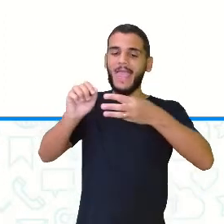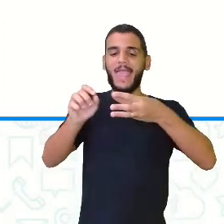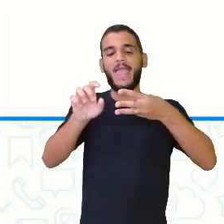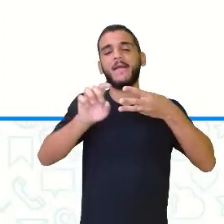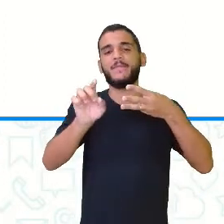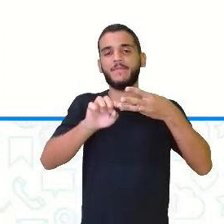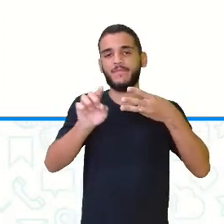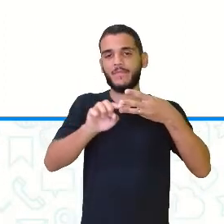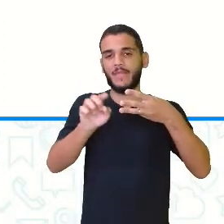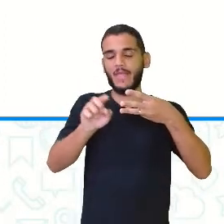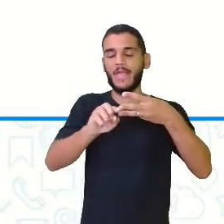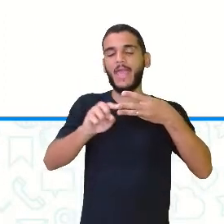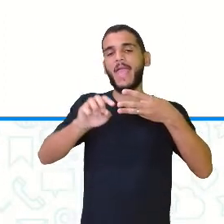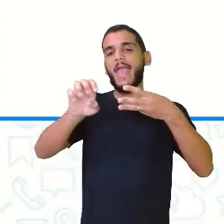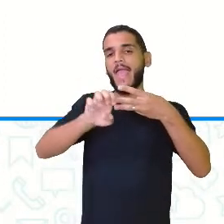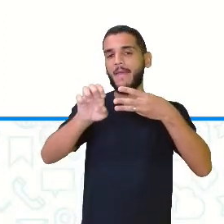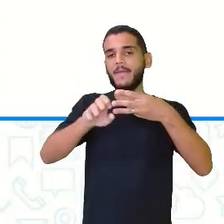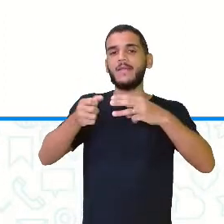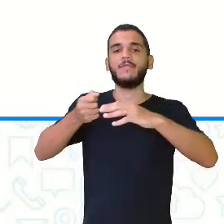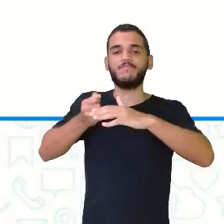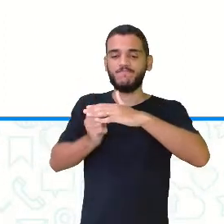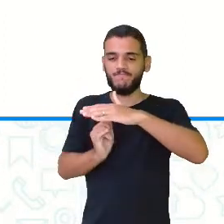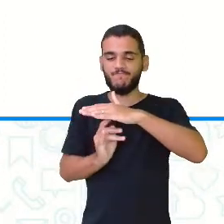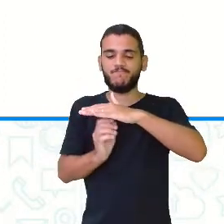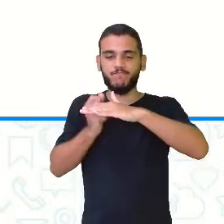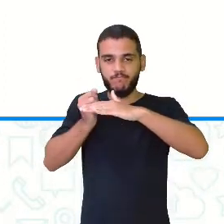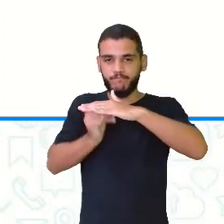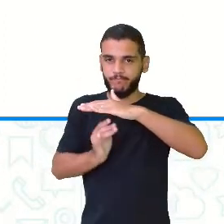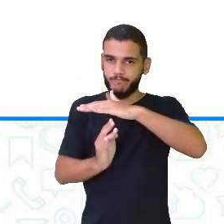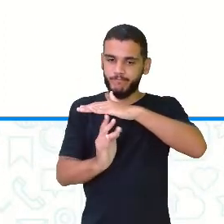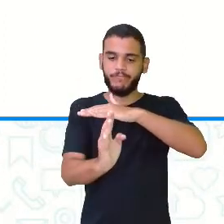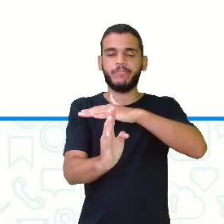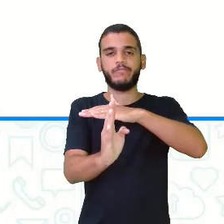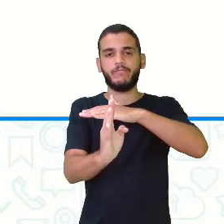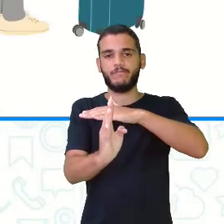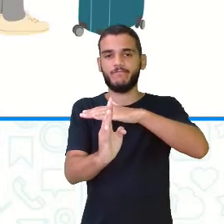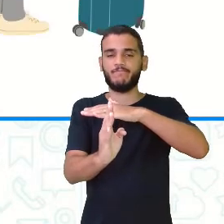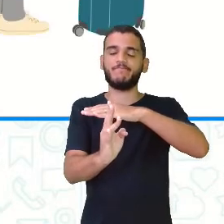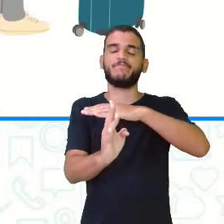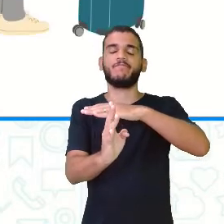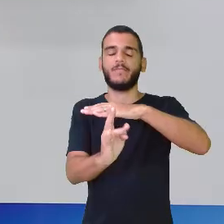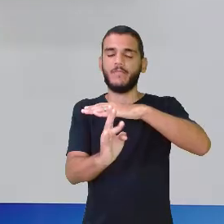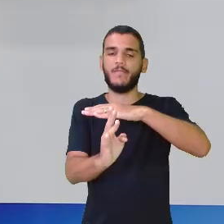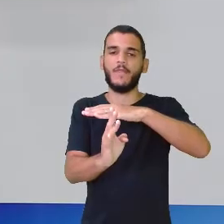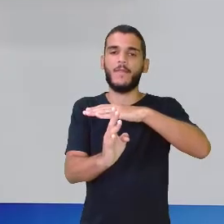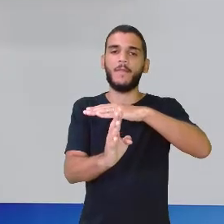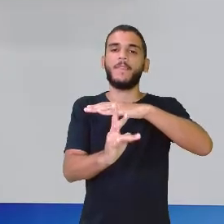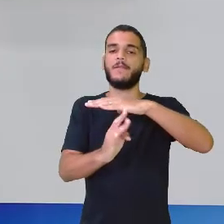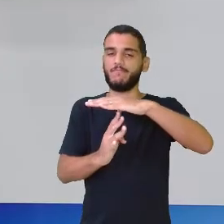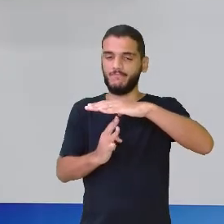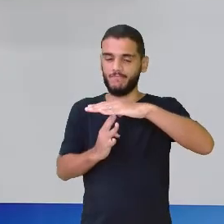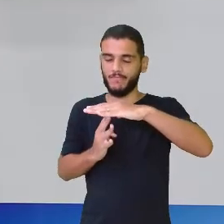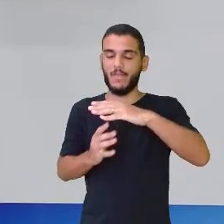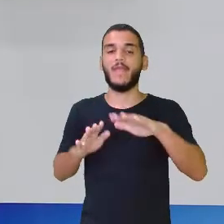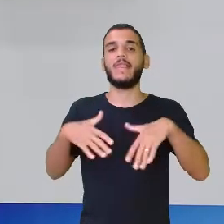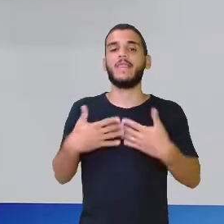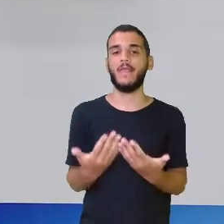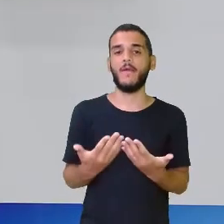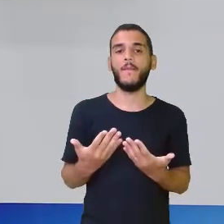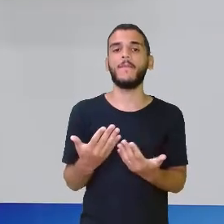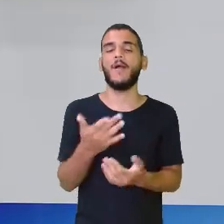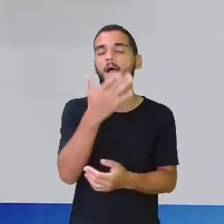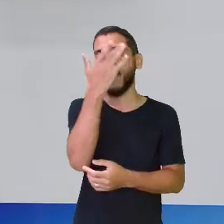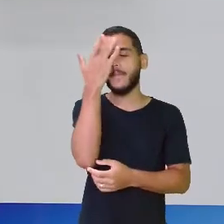origem com destino a outro lugar. Eu estou emigrando. E, quando esse cidadão